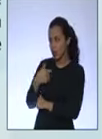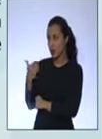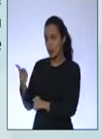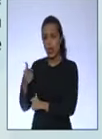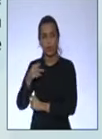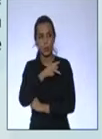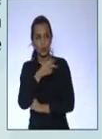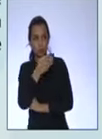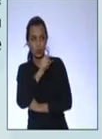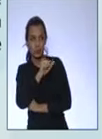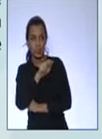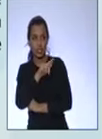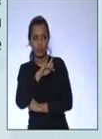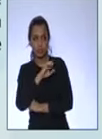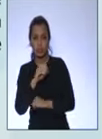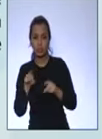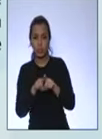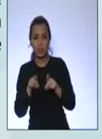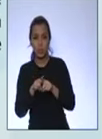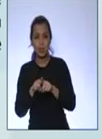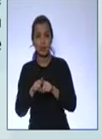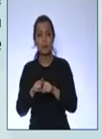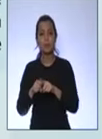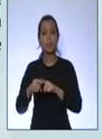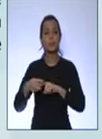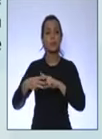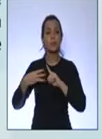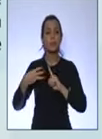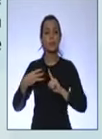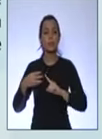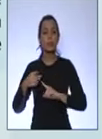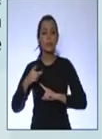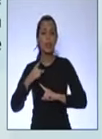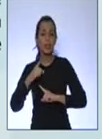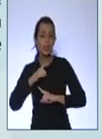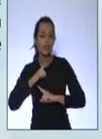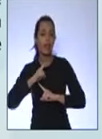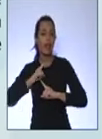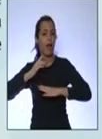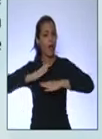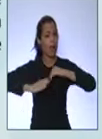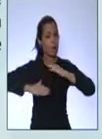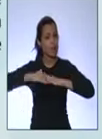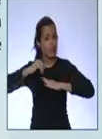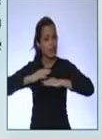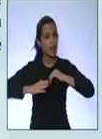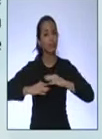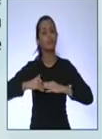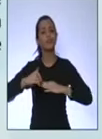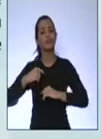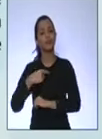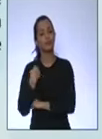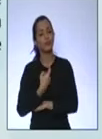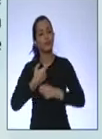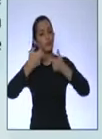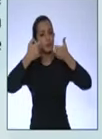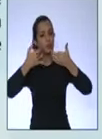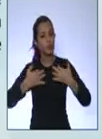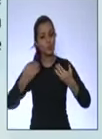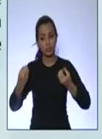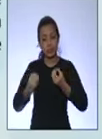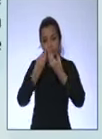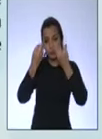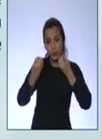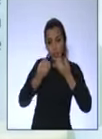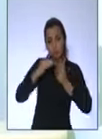presente aqui. E aí nós temos a habilidade que será tratada nessa aula, que é identificar dados representados e informações